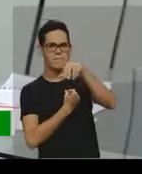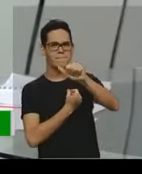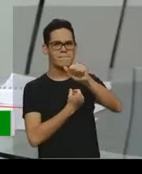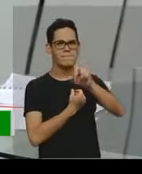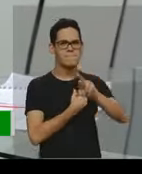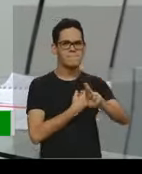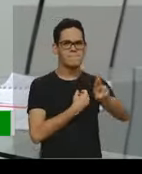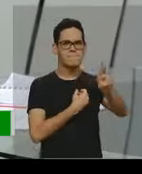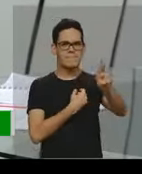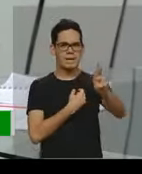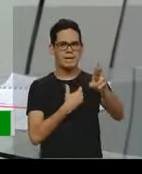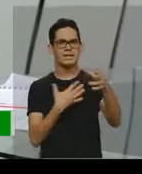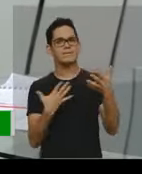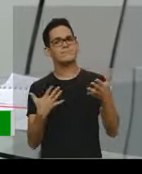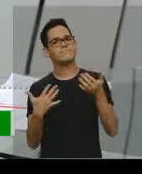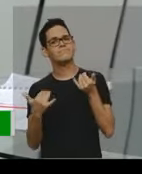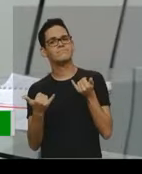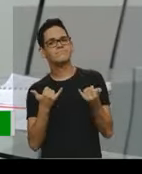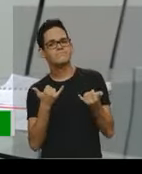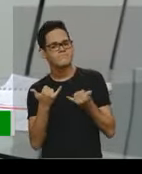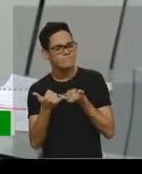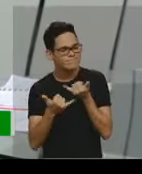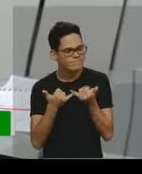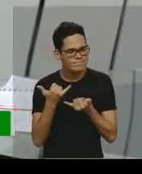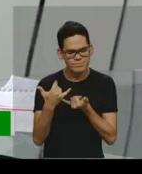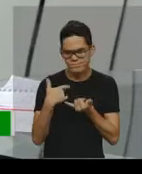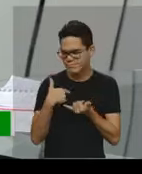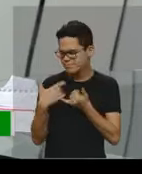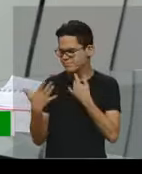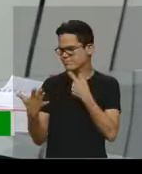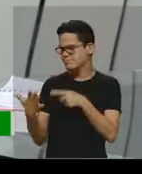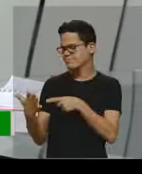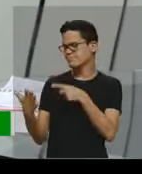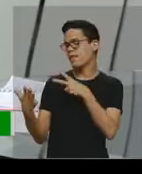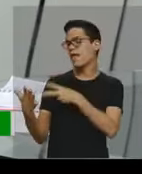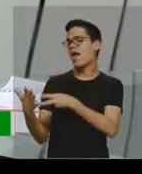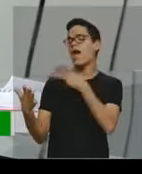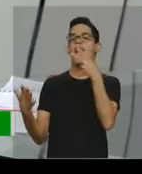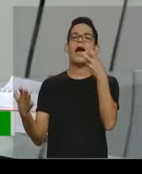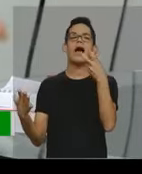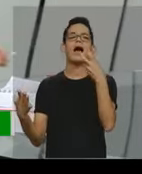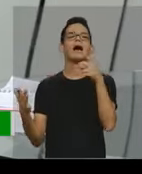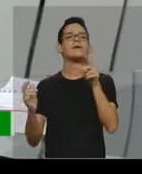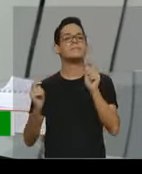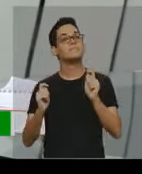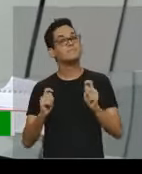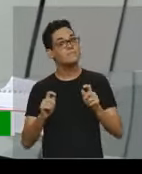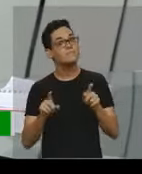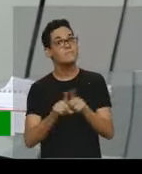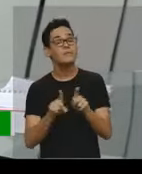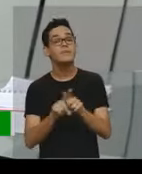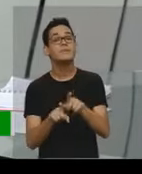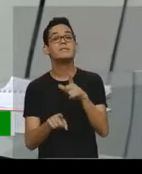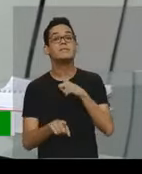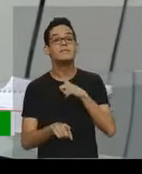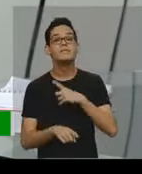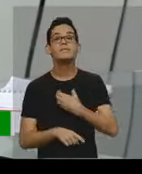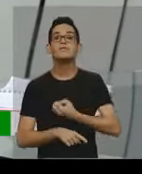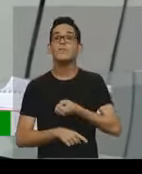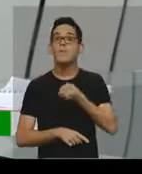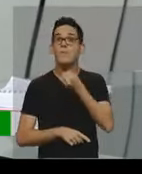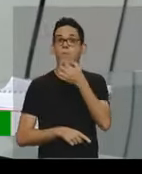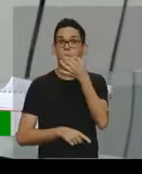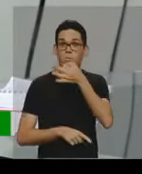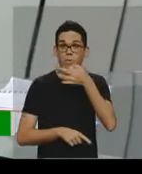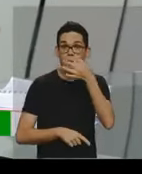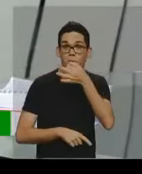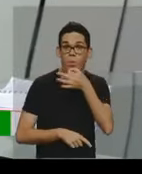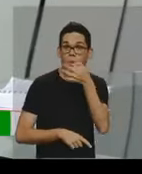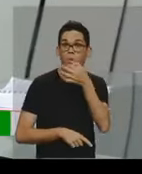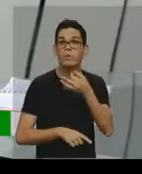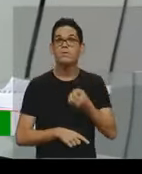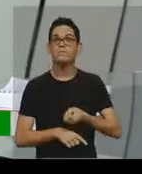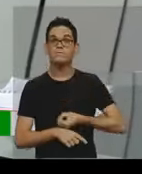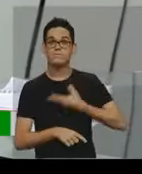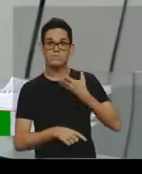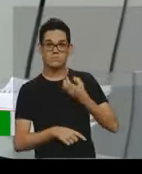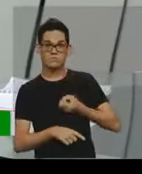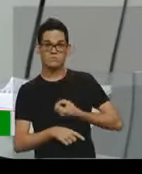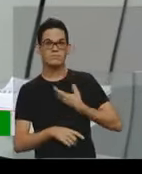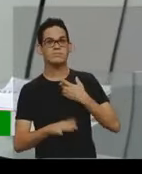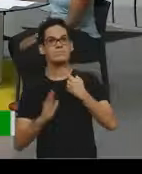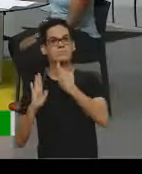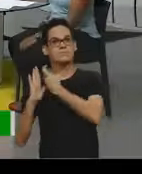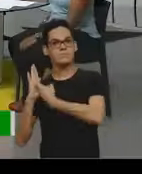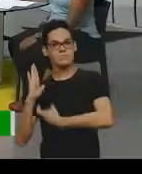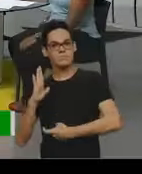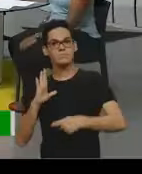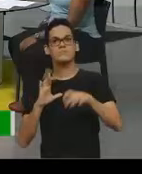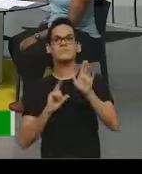Então, aí você tem que fazer essa interpretação, né, mas você encontra muito em músicas, em poemas, nos textos literários. Nos